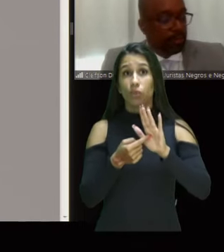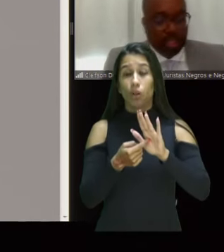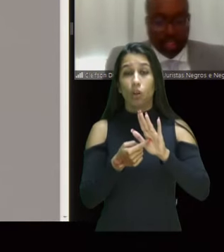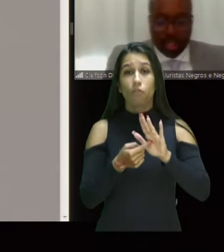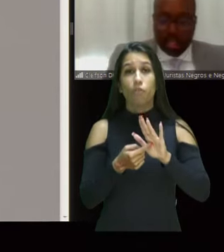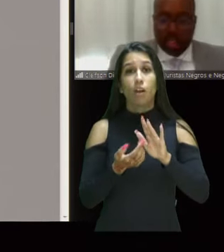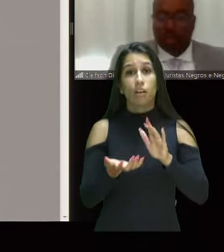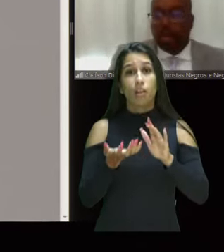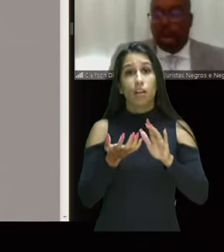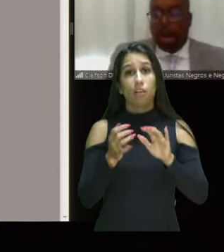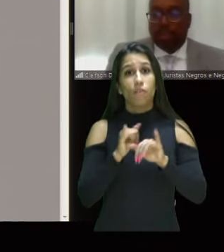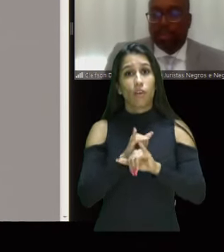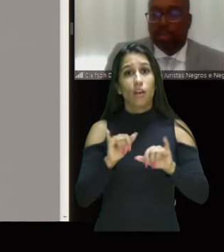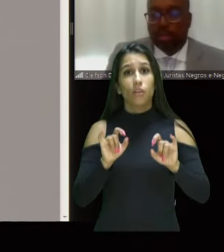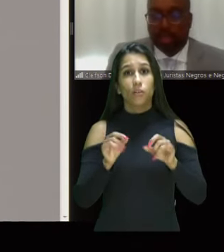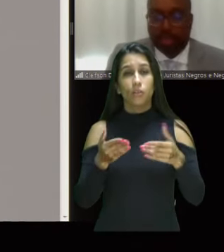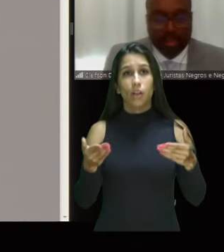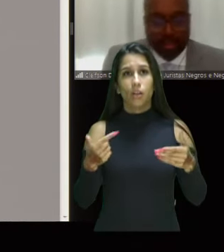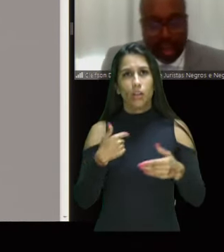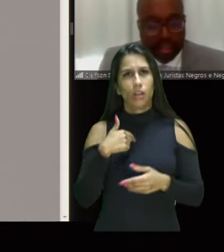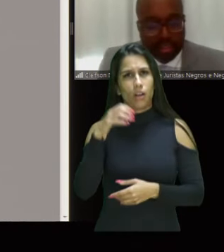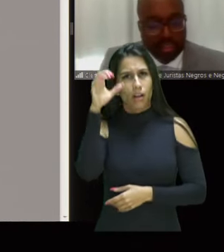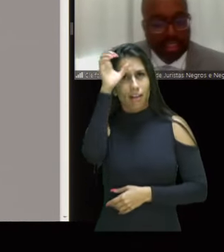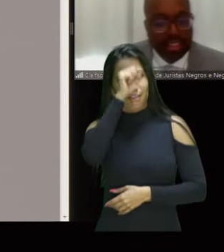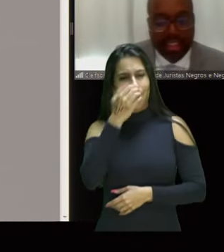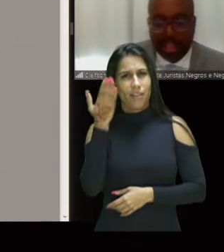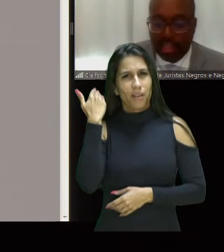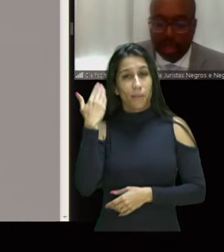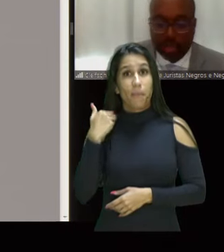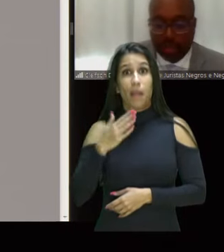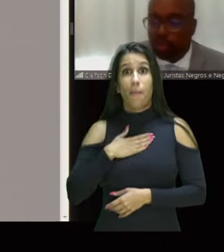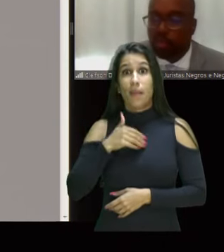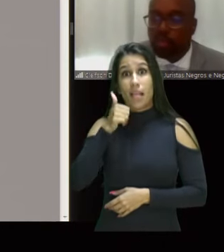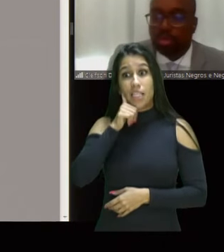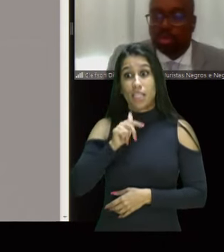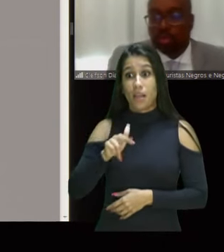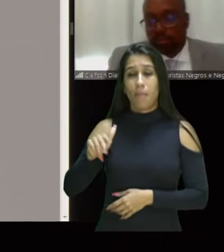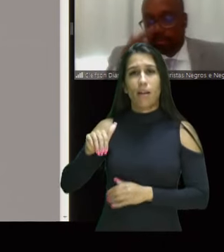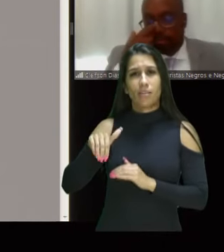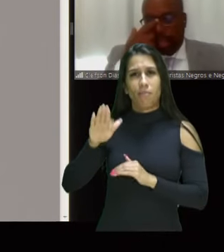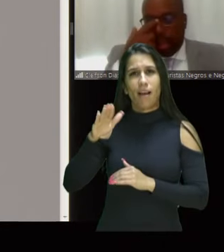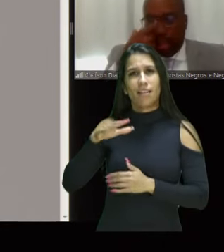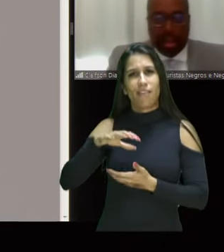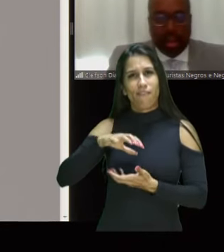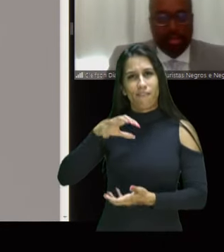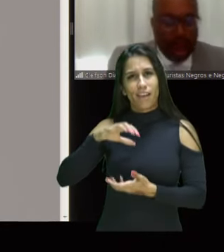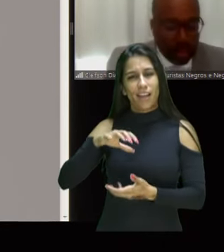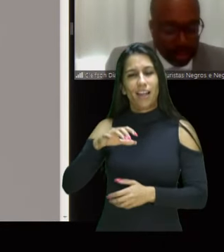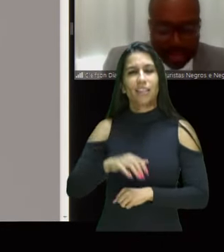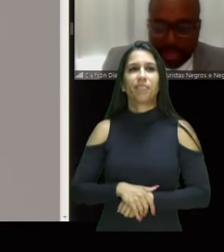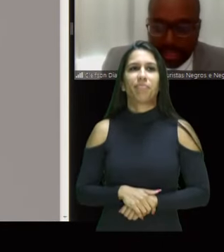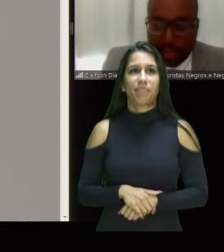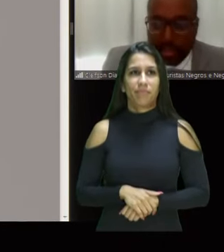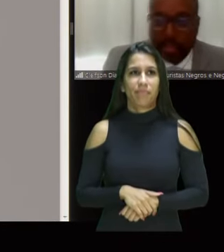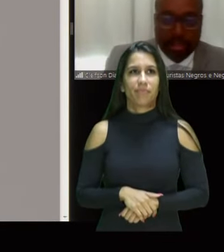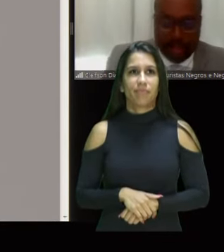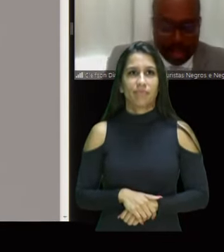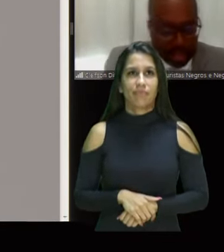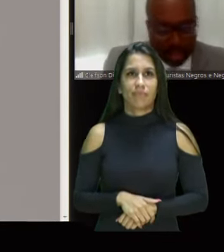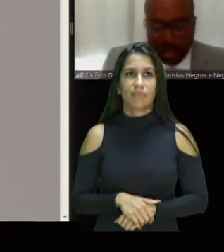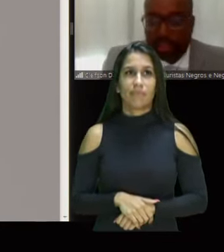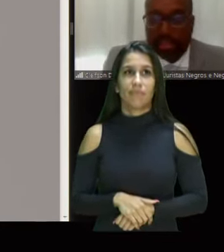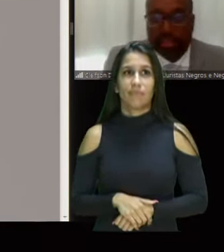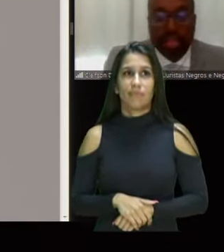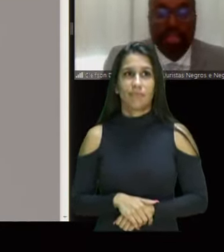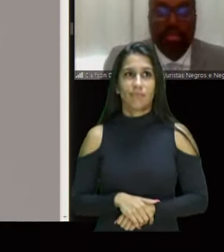eu aprendi com as minhas mais velhas e aí eu respeito muito a fala da minha mais